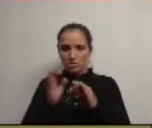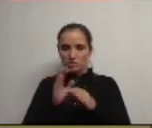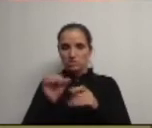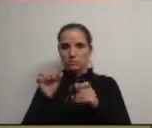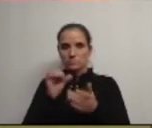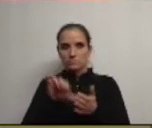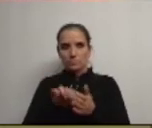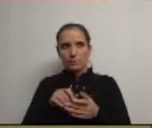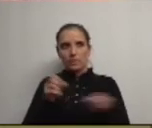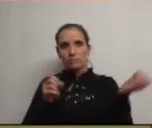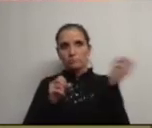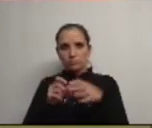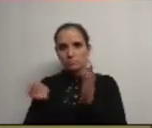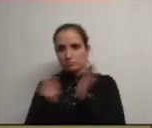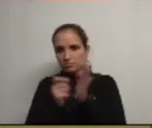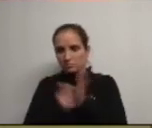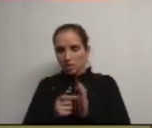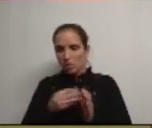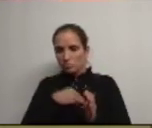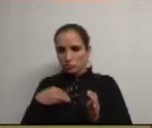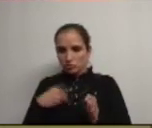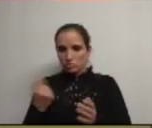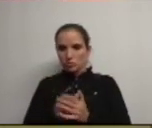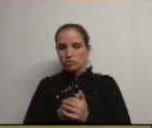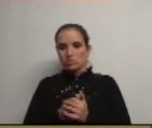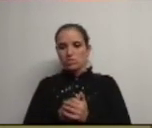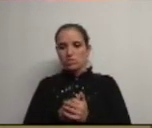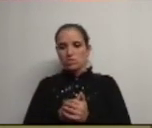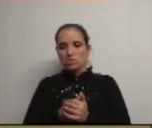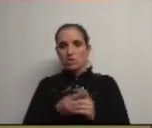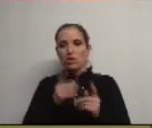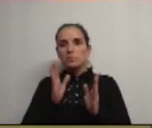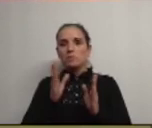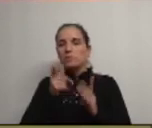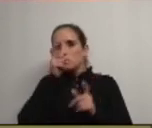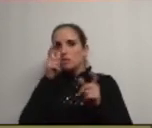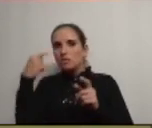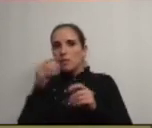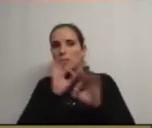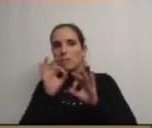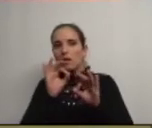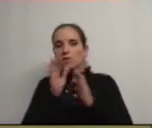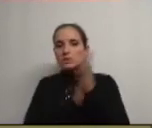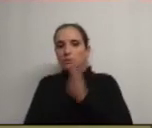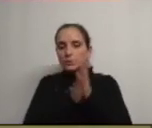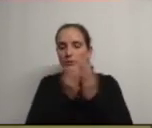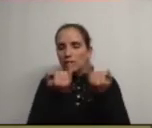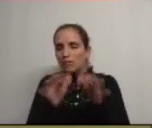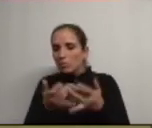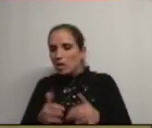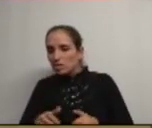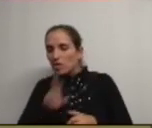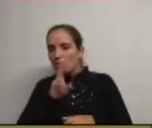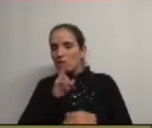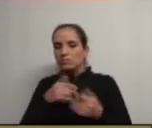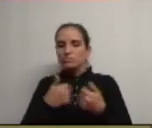lá a desmarcação das consultas aquilo que tínhamos de ter era pessoas preparadas para utilizar os meios informáticos e dar